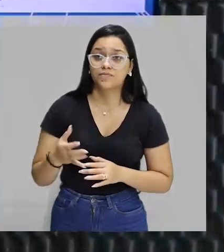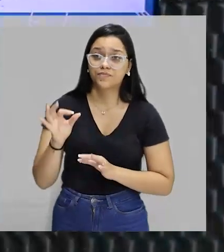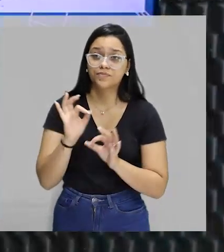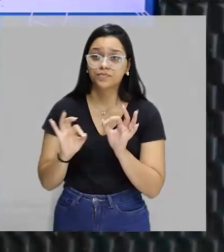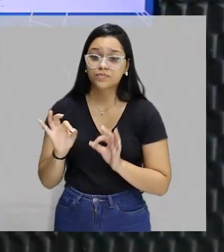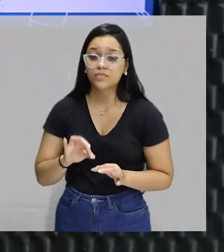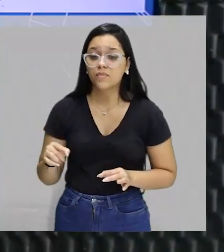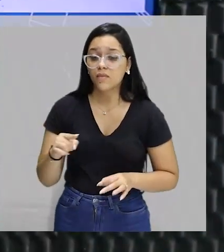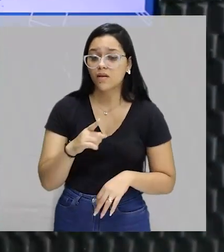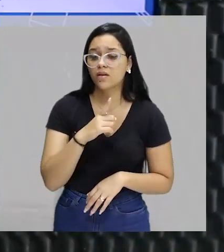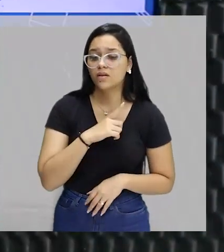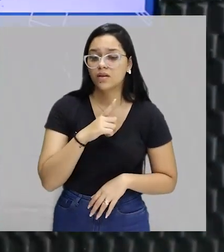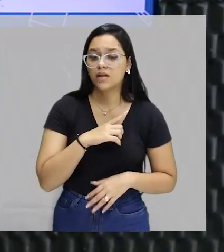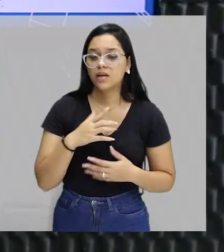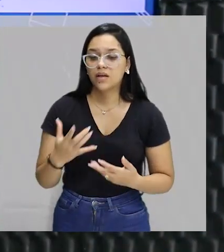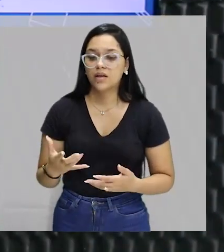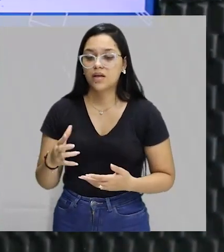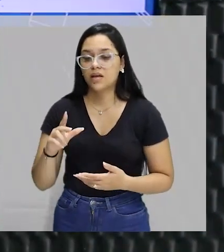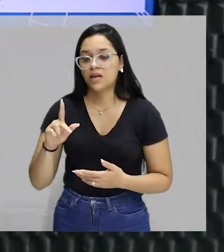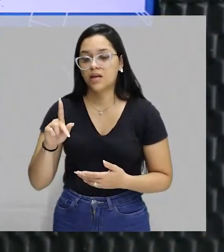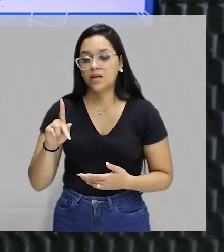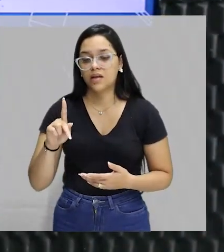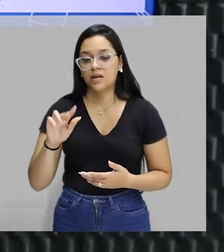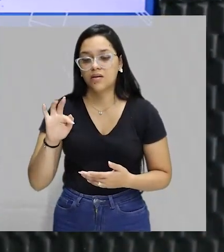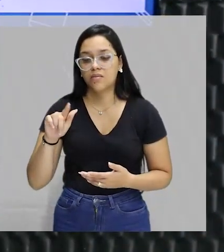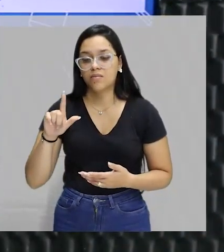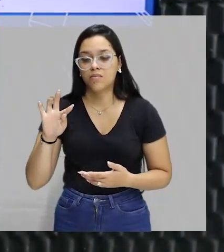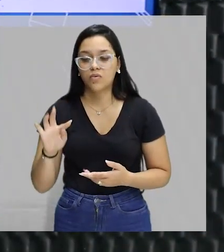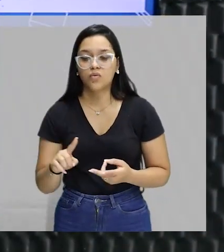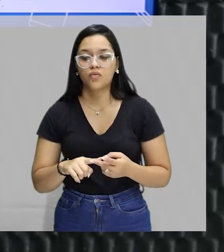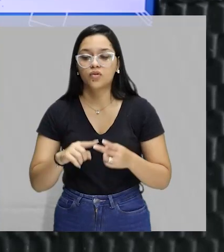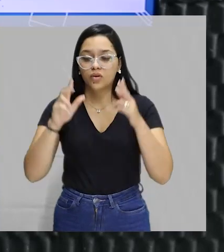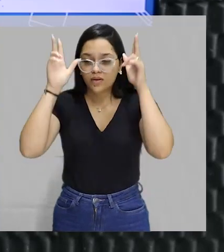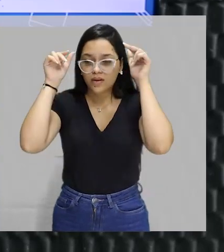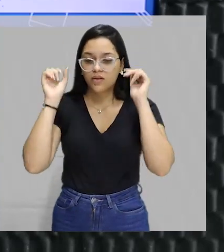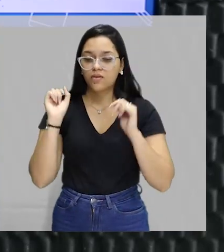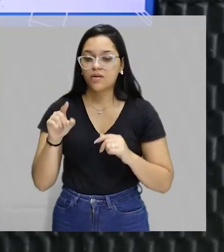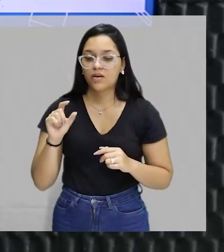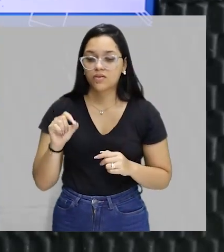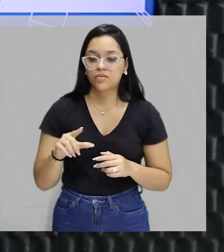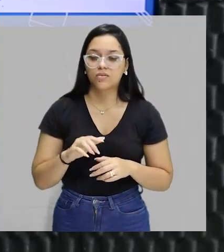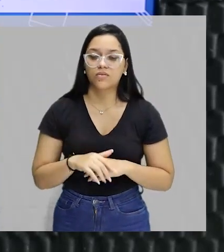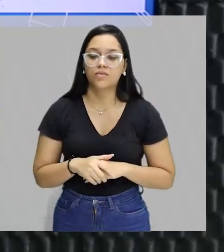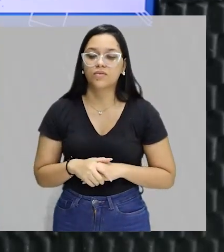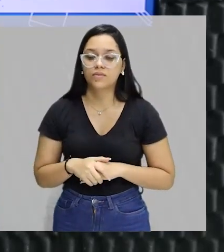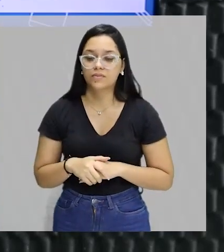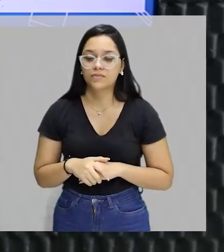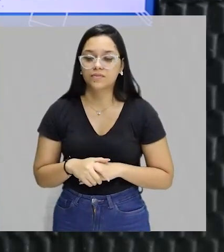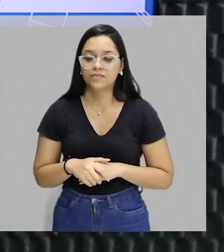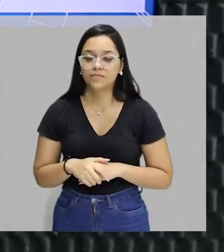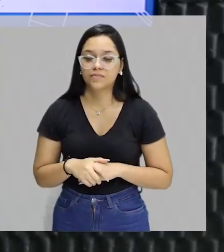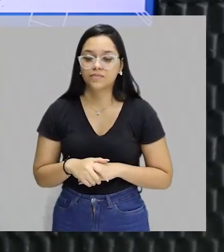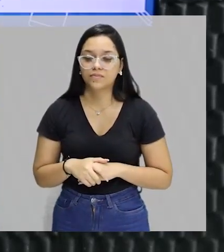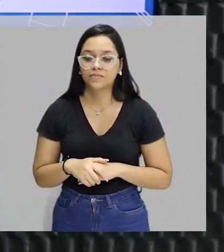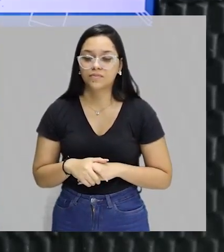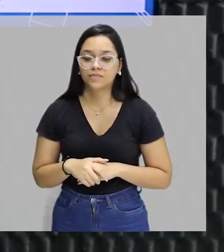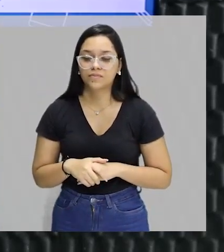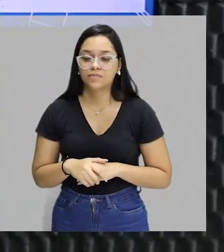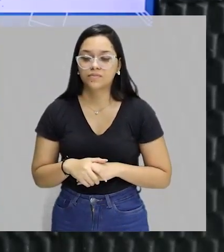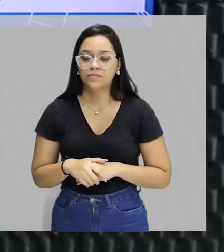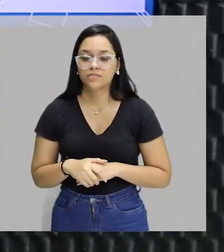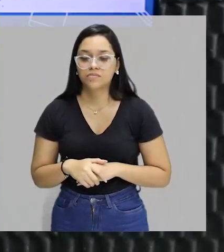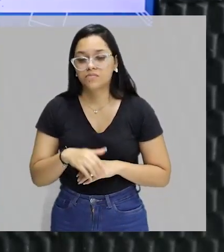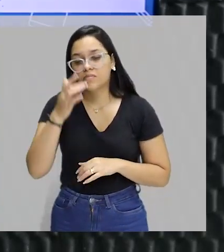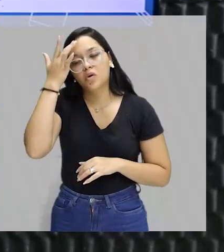peças da Maria Clara Machado, entre elas, Pluf de Fantasminho, Cavalinho Azul, A Bruxinha Caraboa e o Rápido das Cebolinhas. Eu não sei